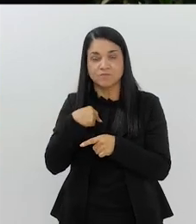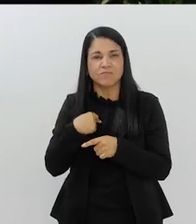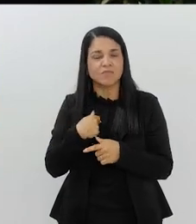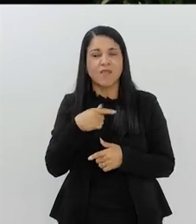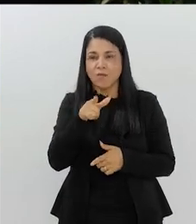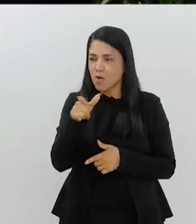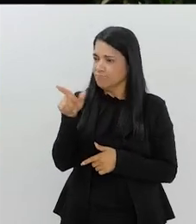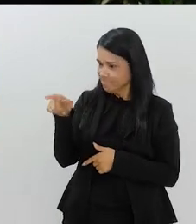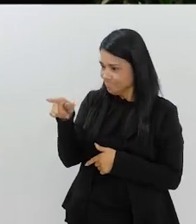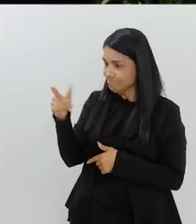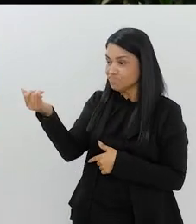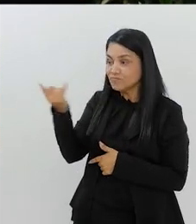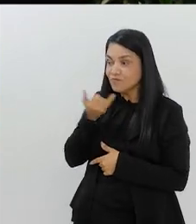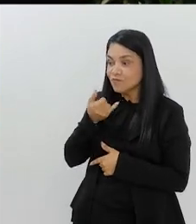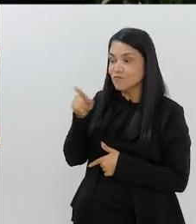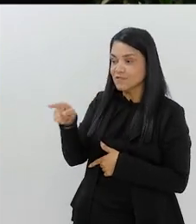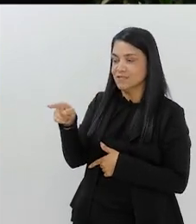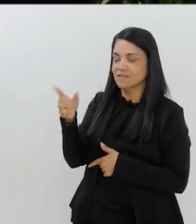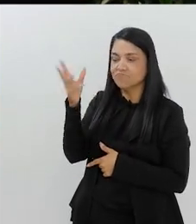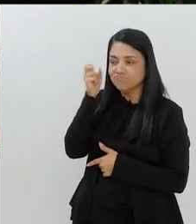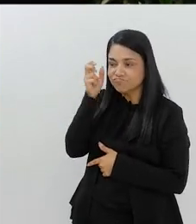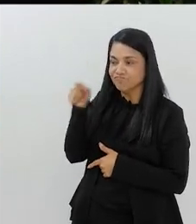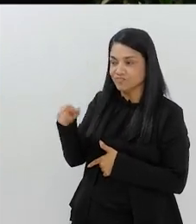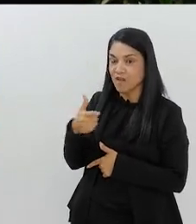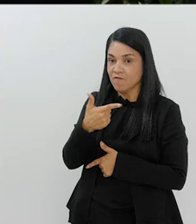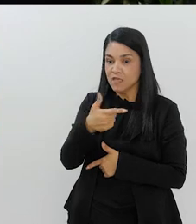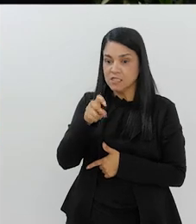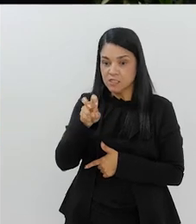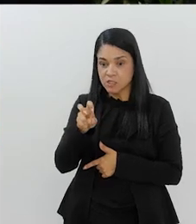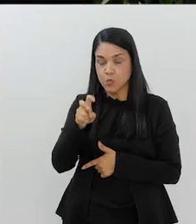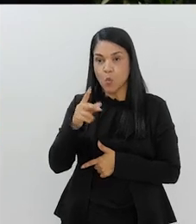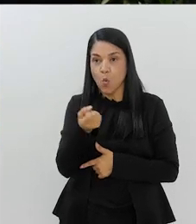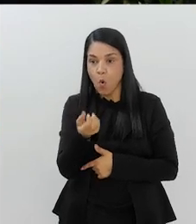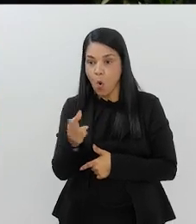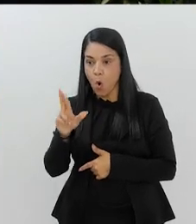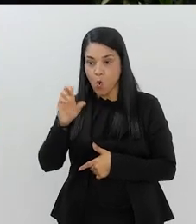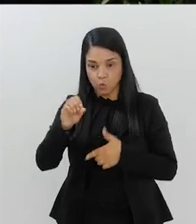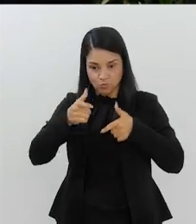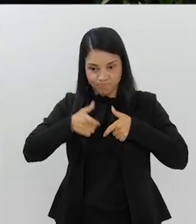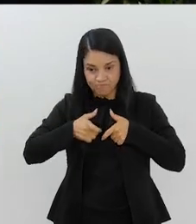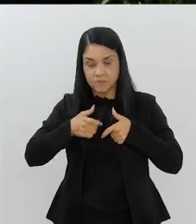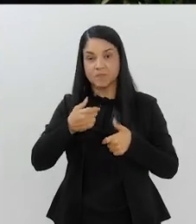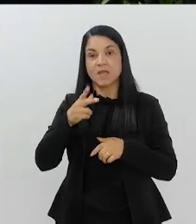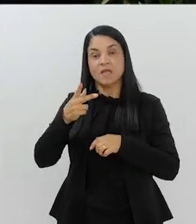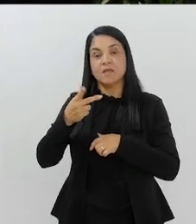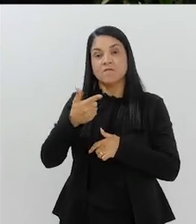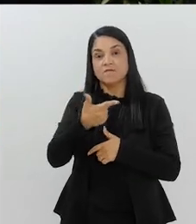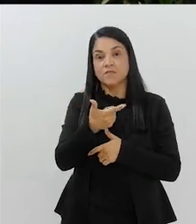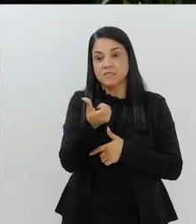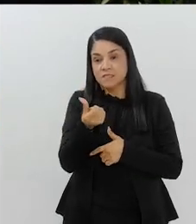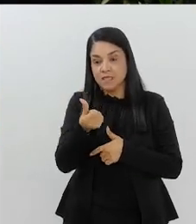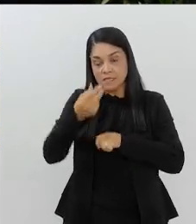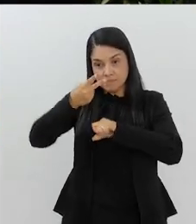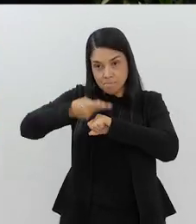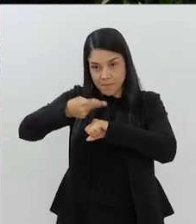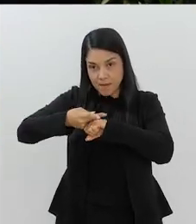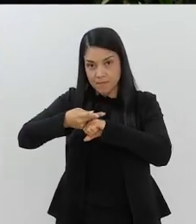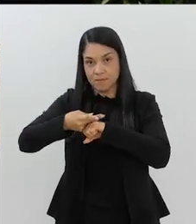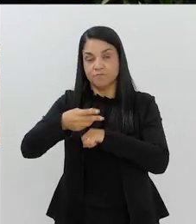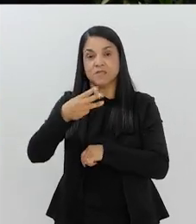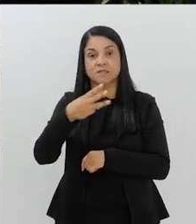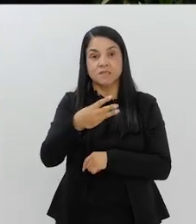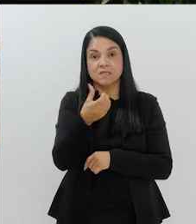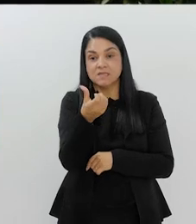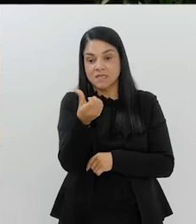Eita, foram 25 medalhas de ouro, 26 medalhas de prata e 38 de bronze. Totalizando 89